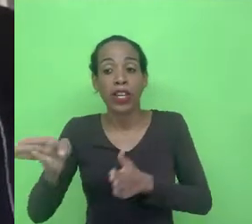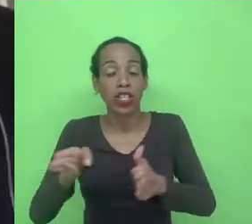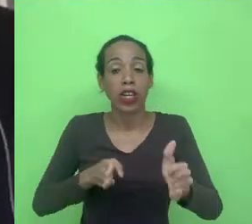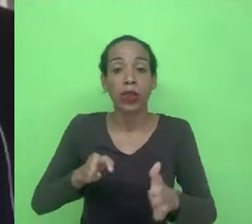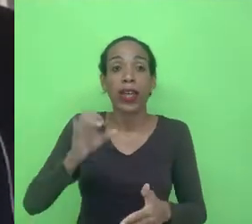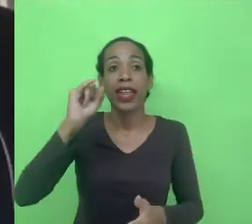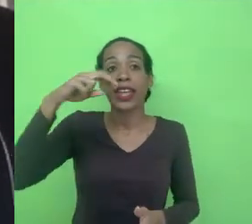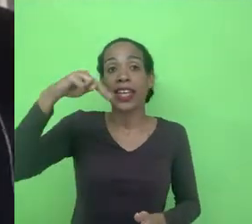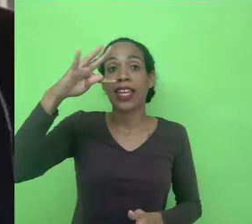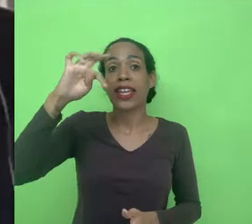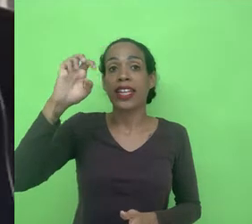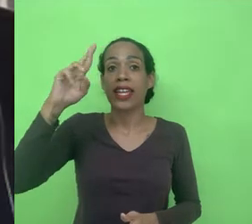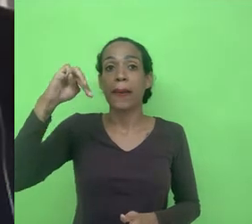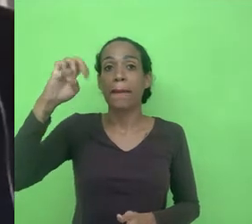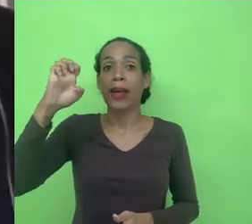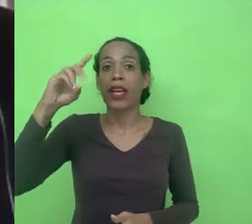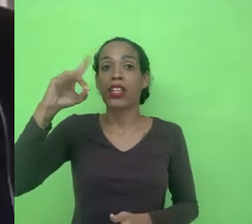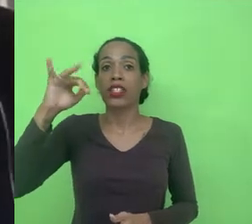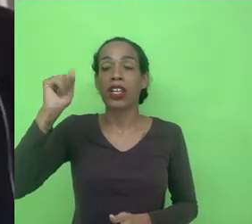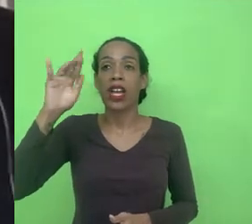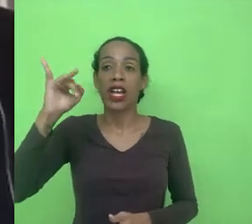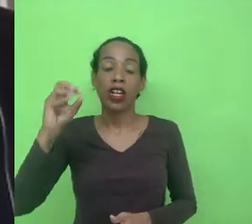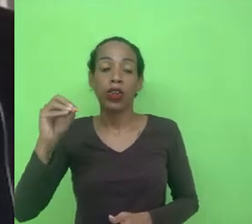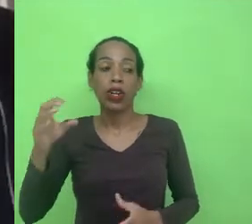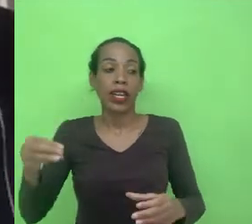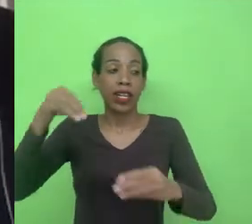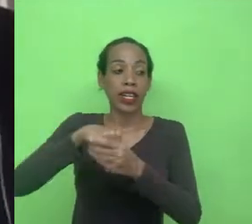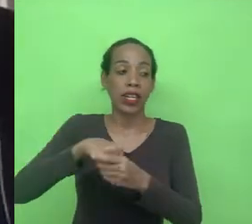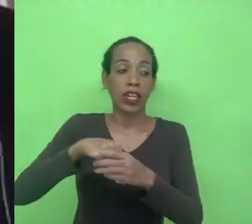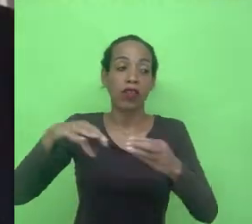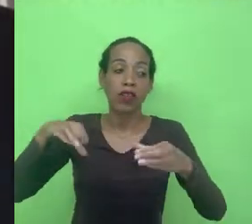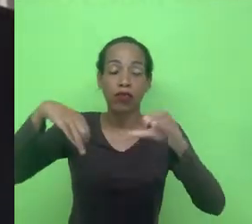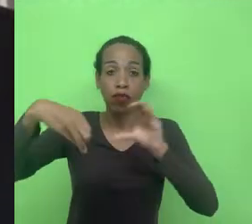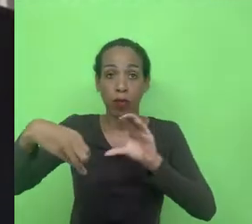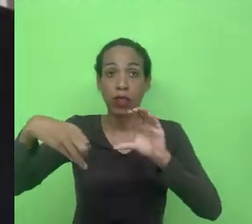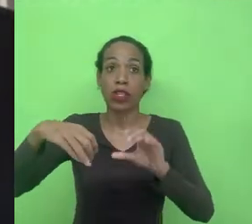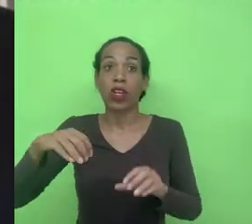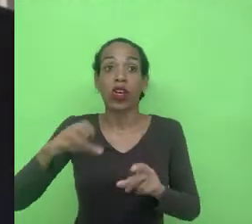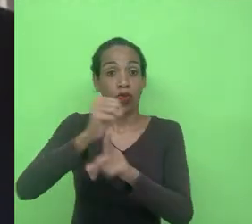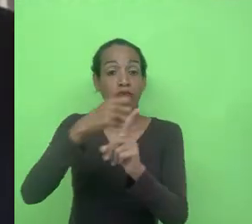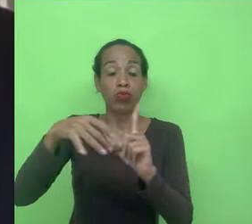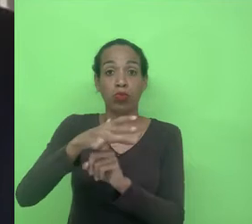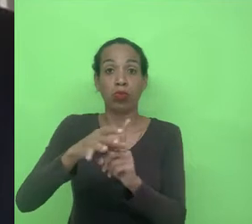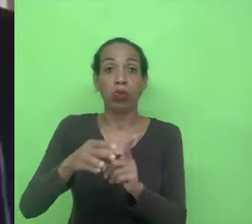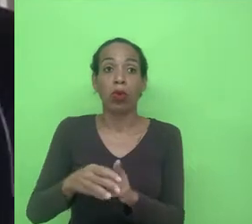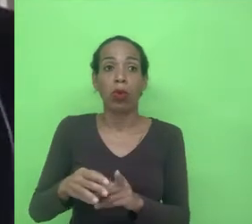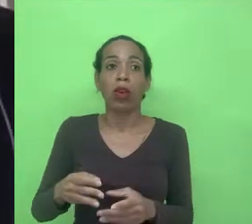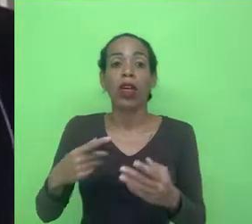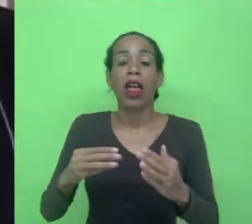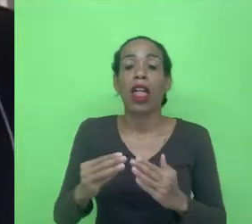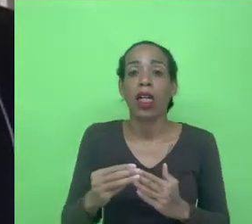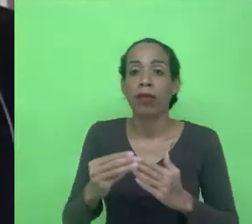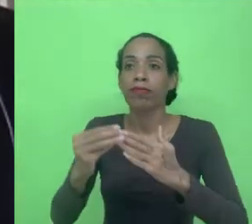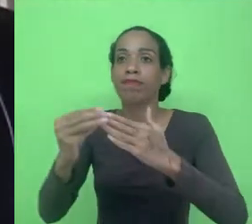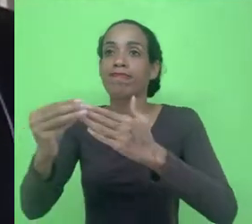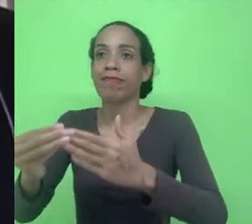intermediário é que dentro das associações para a formação social ele transporta alguma coisa sem modificar